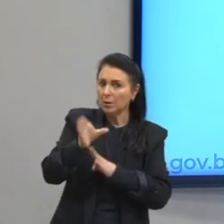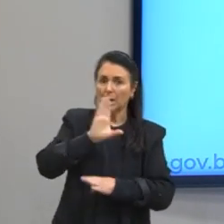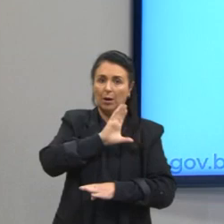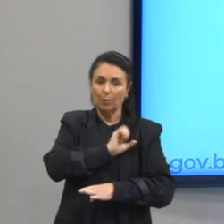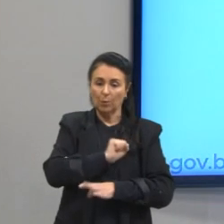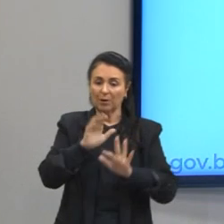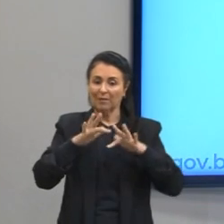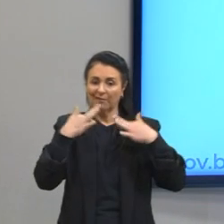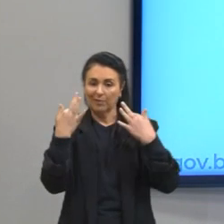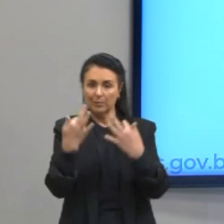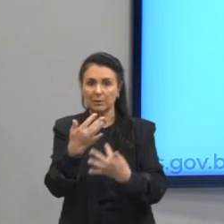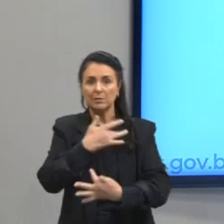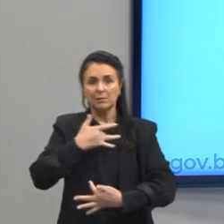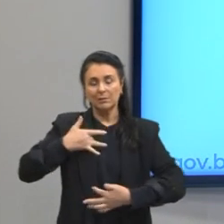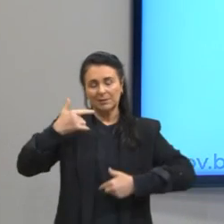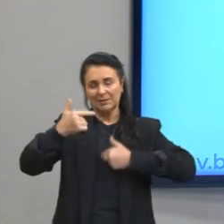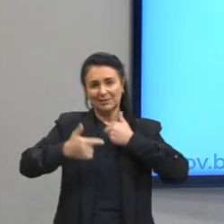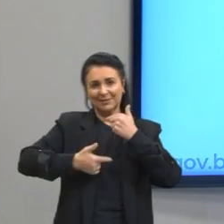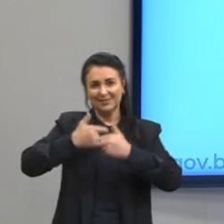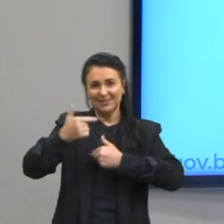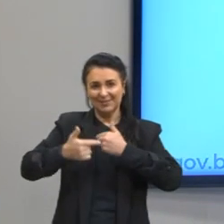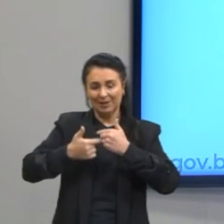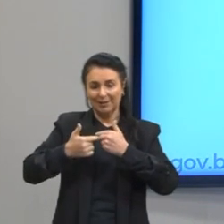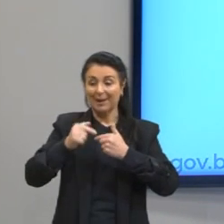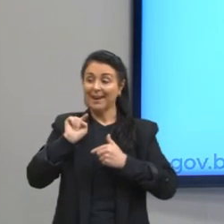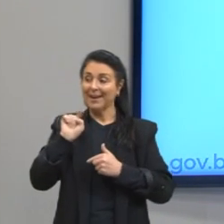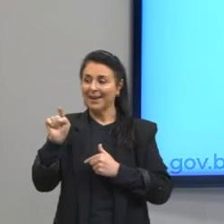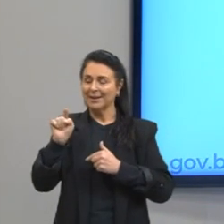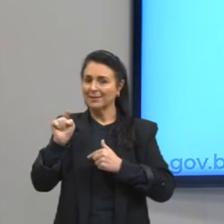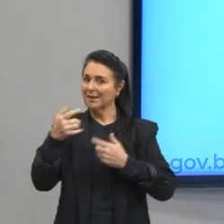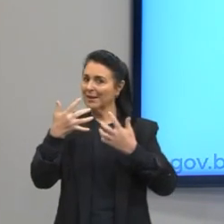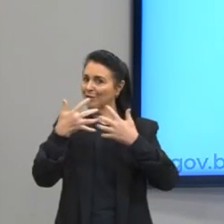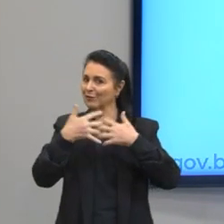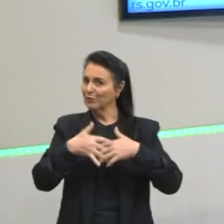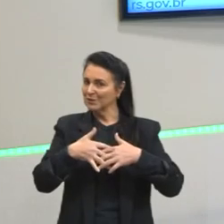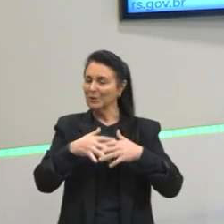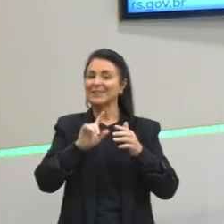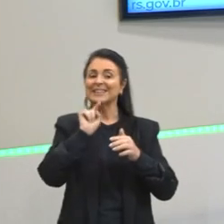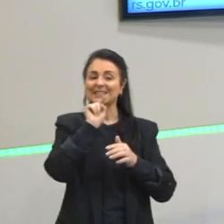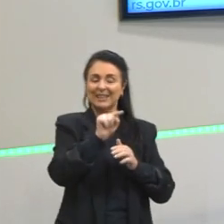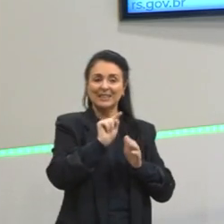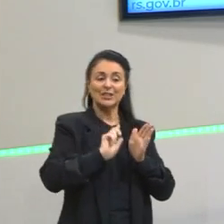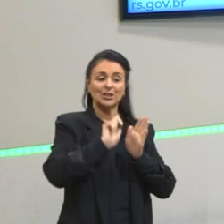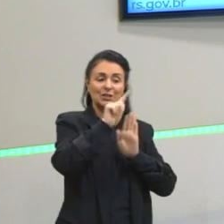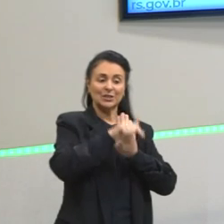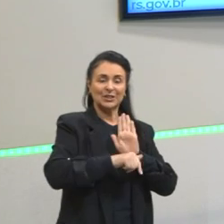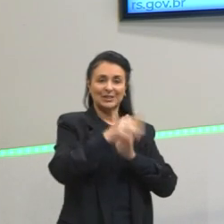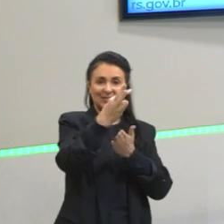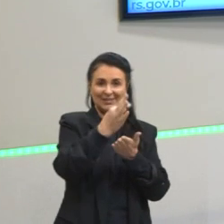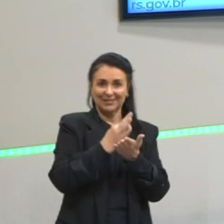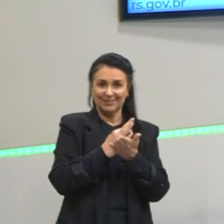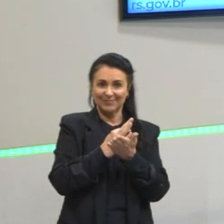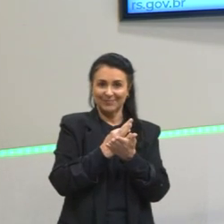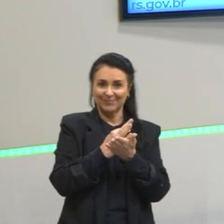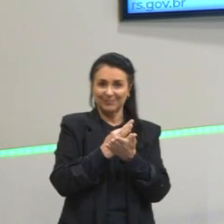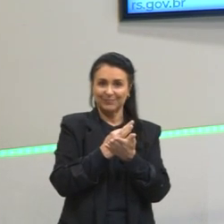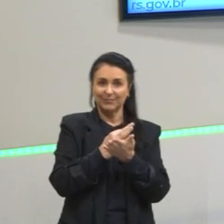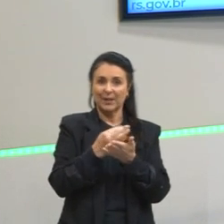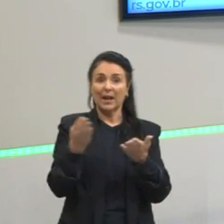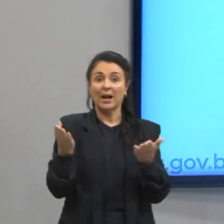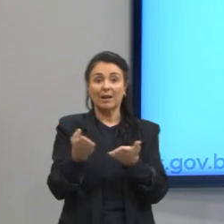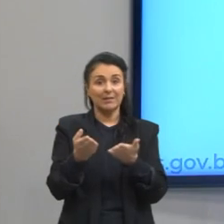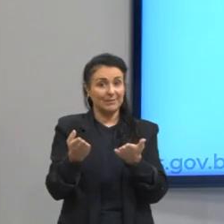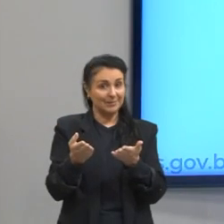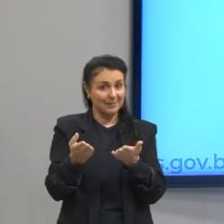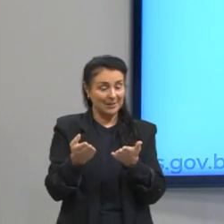saúde e trabalho. Essa é a função desse gênero textual. Agora,